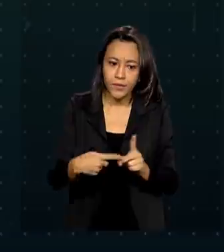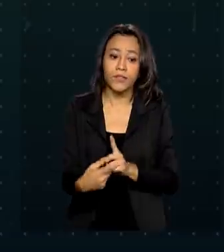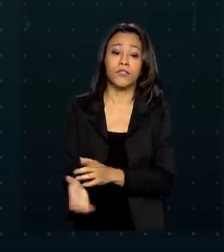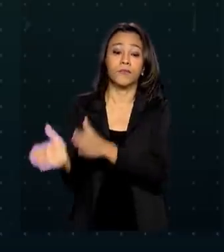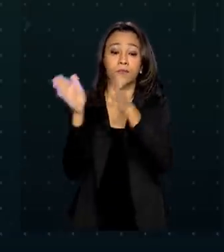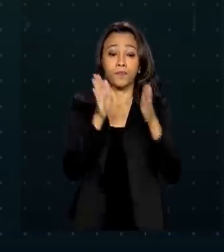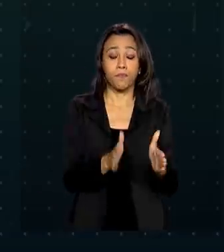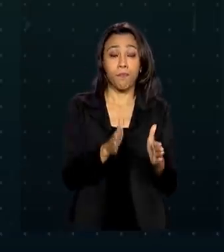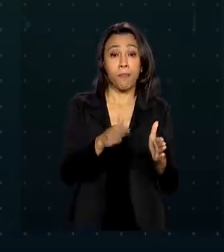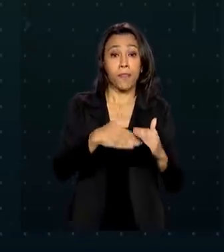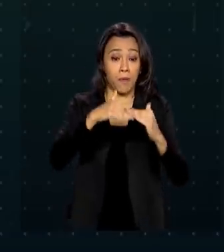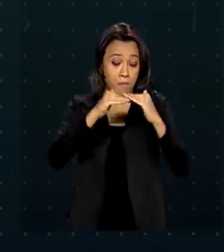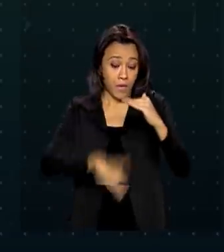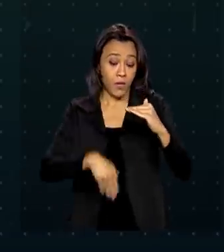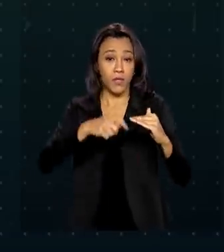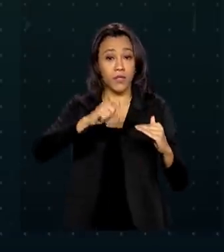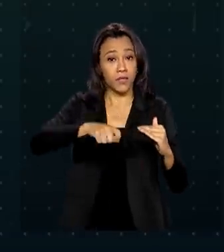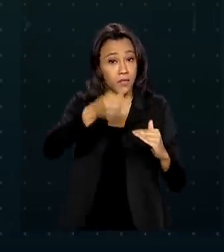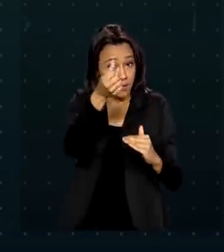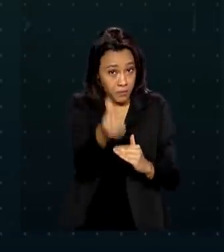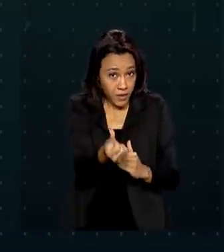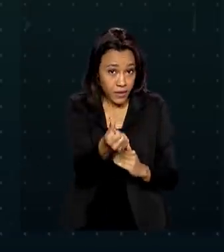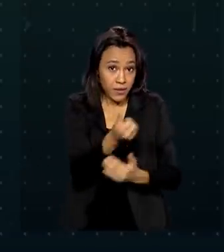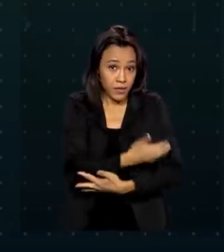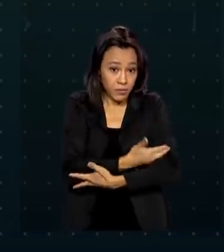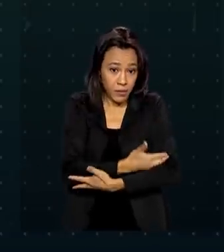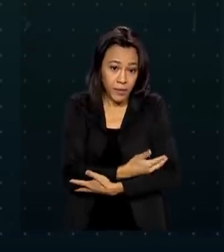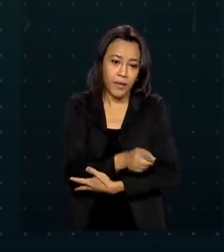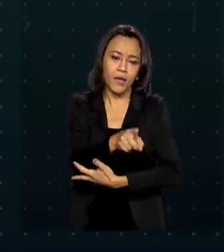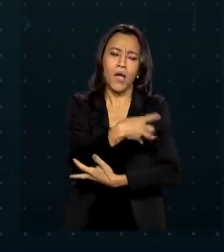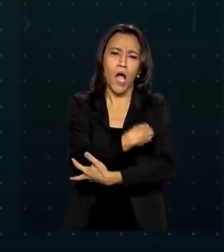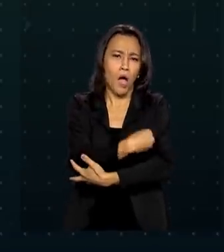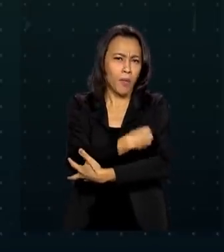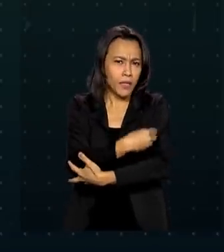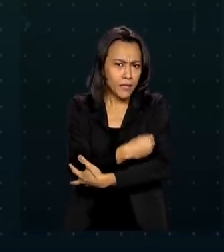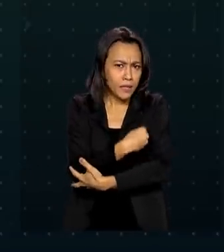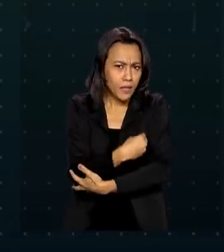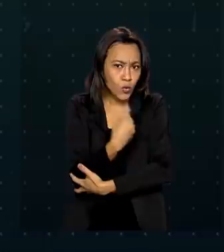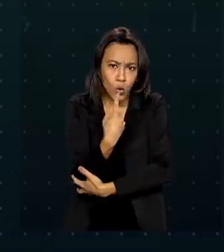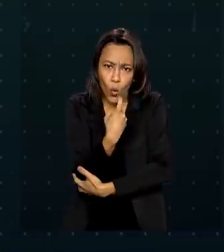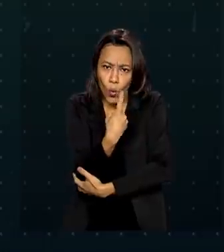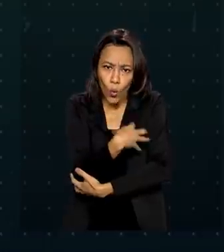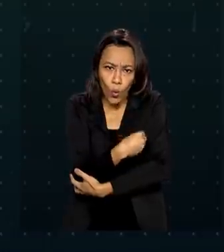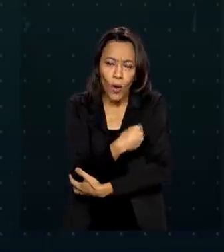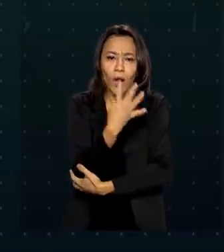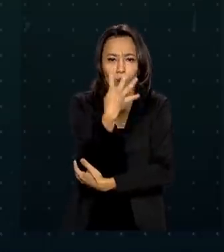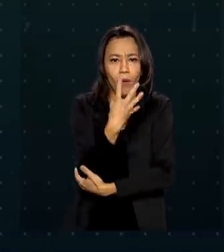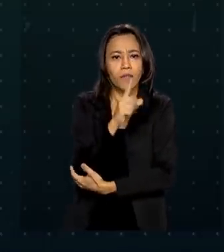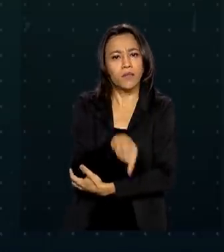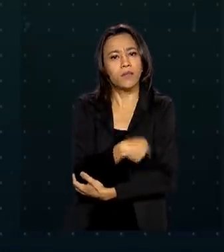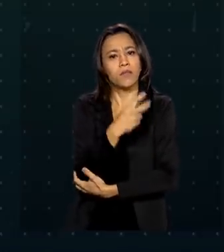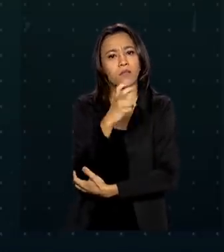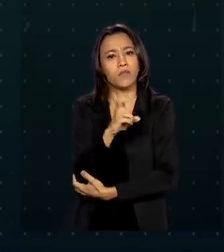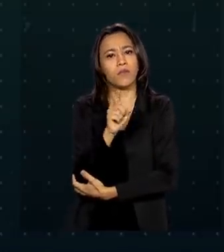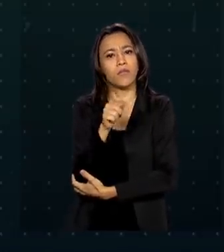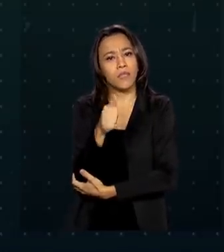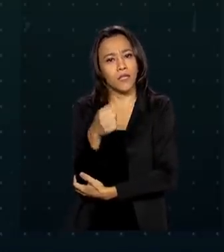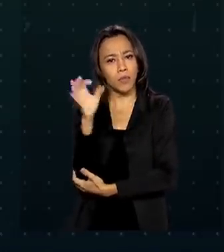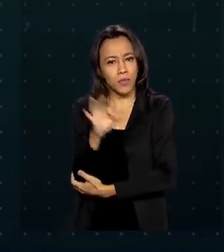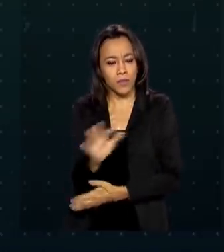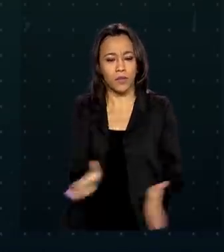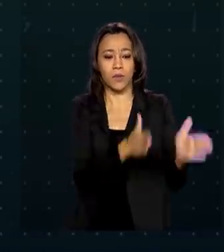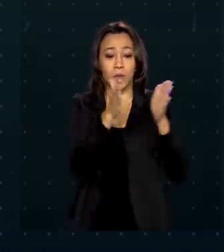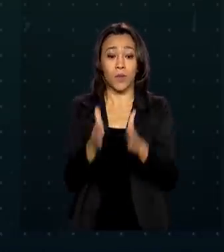Entre os menores de seis meses, o índice de amamentação exclusiva é de 45,7%. Em